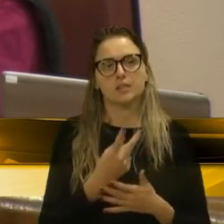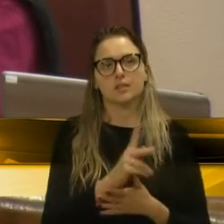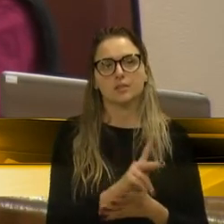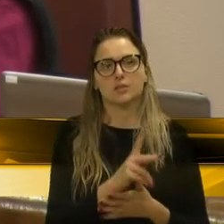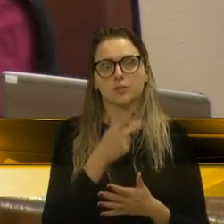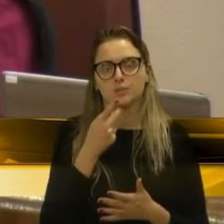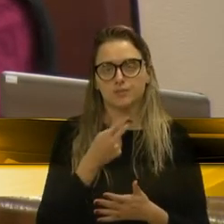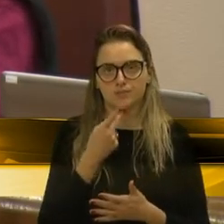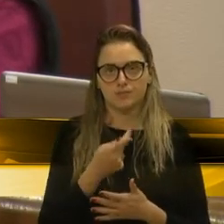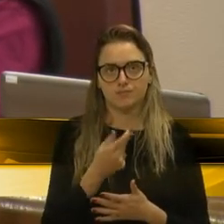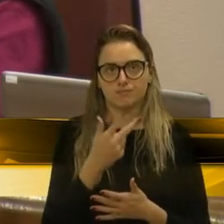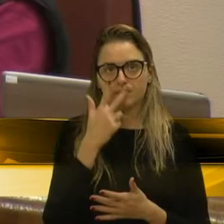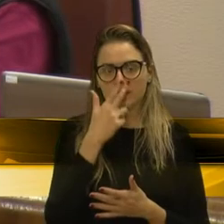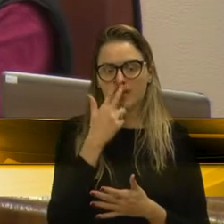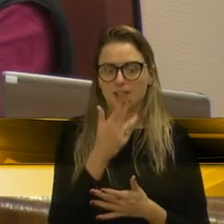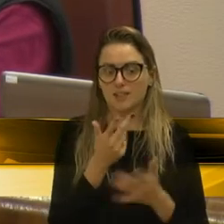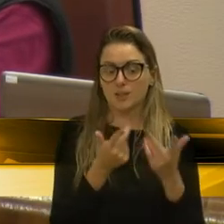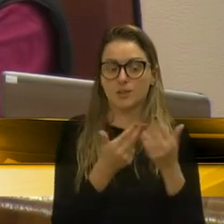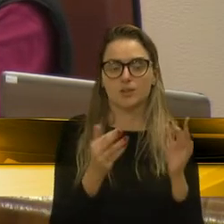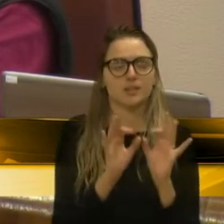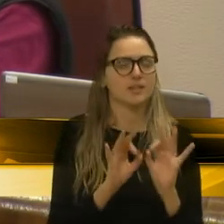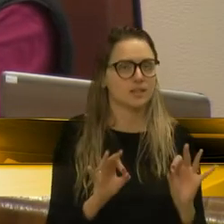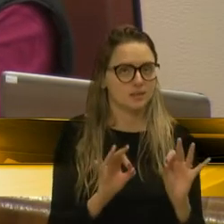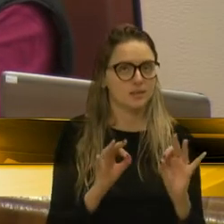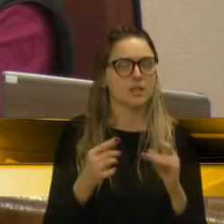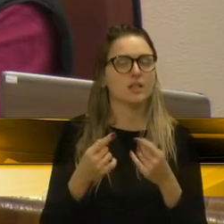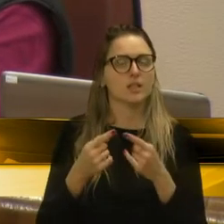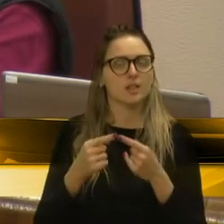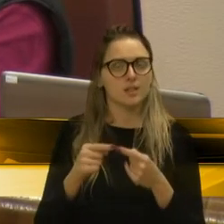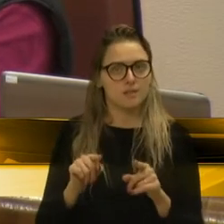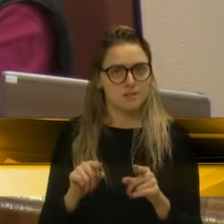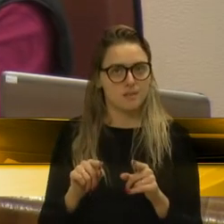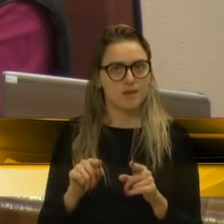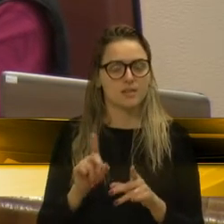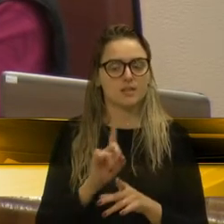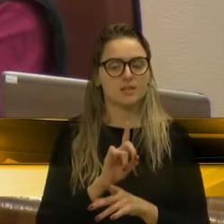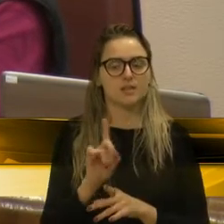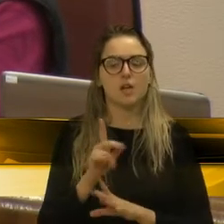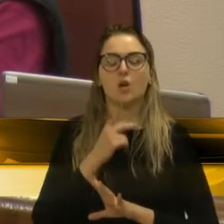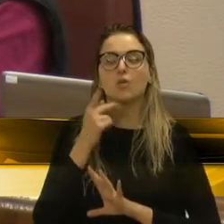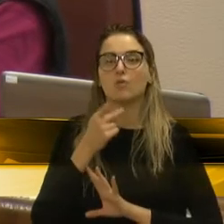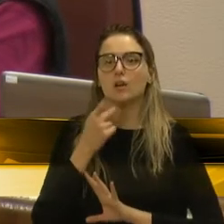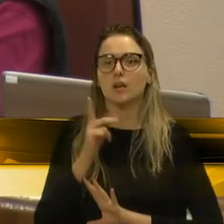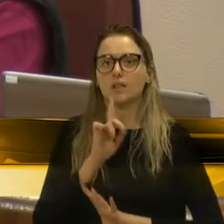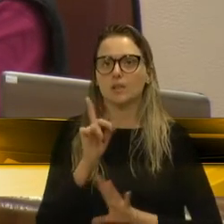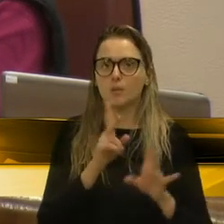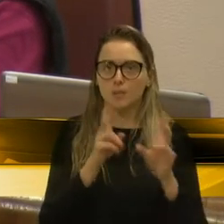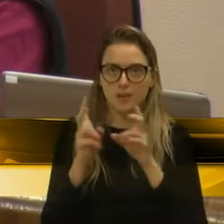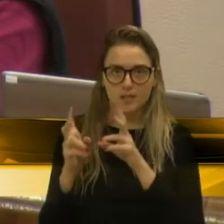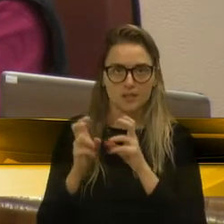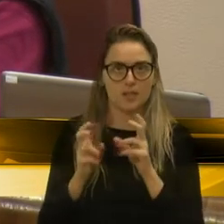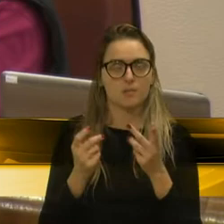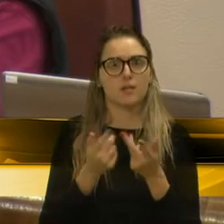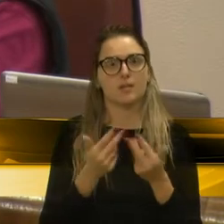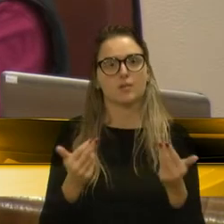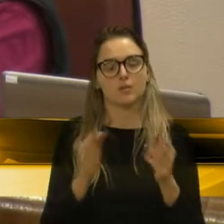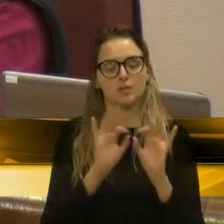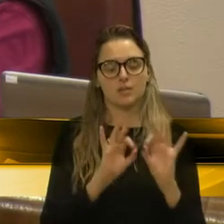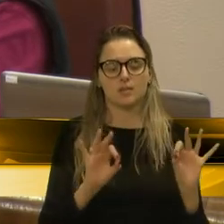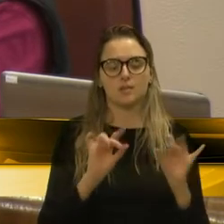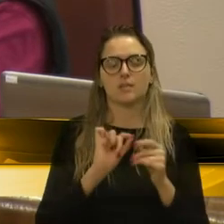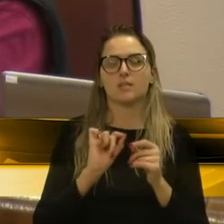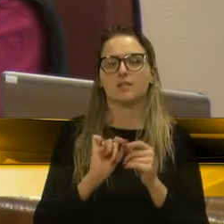parece bobagezinha, mas, às vezes, a gente não dá vazão na rotina é nas pequenas coisas que fazem as